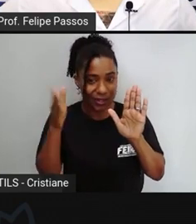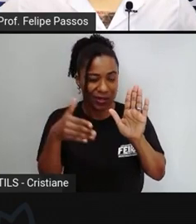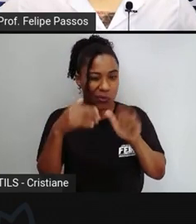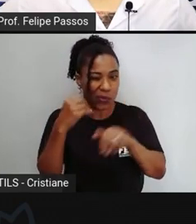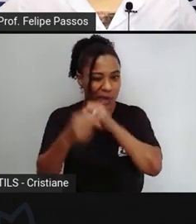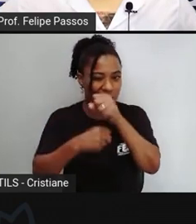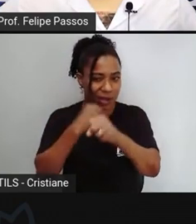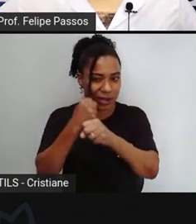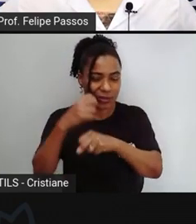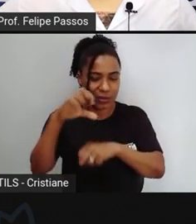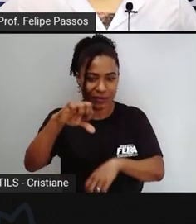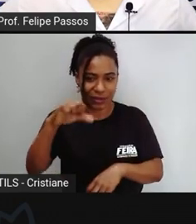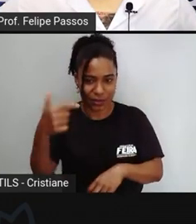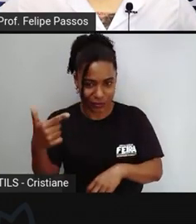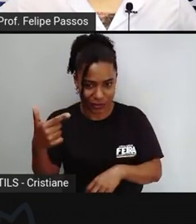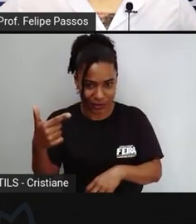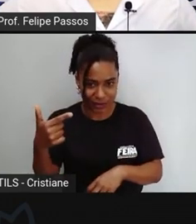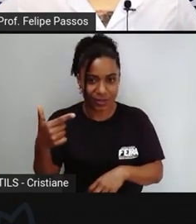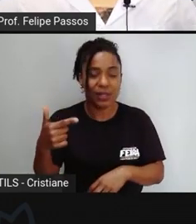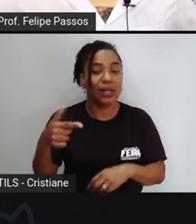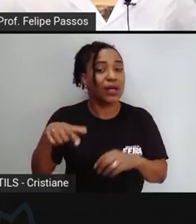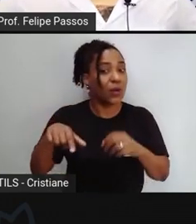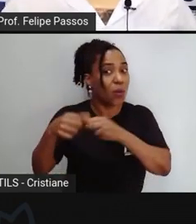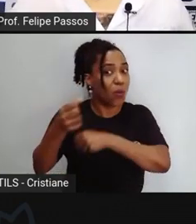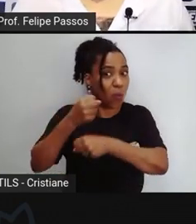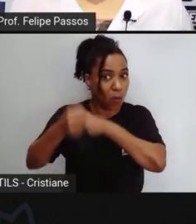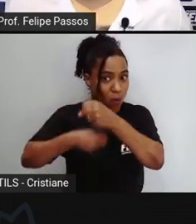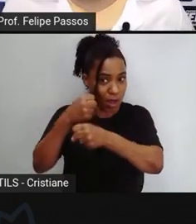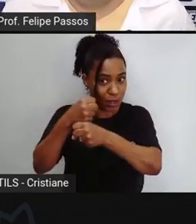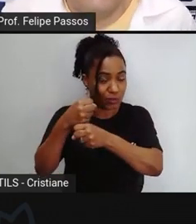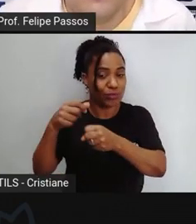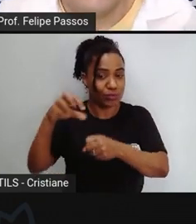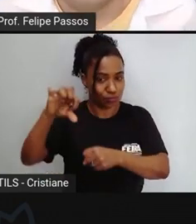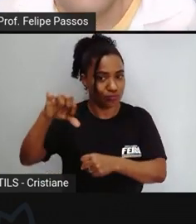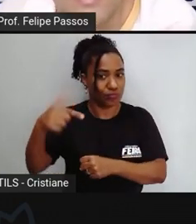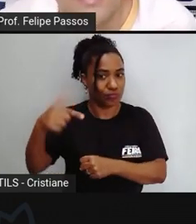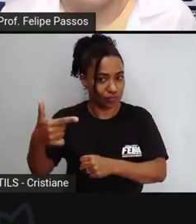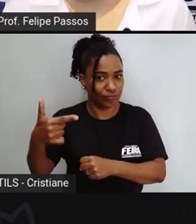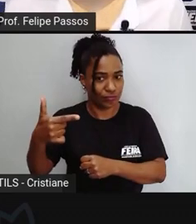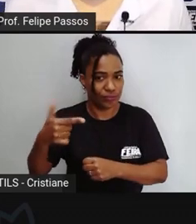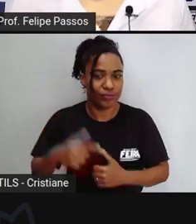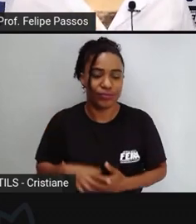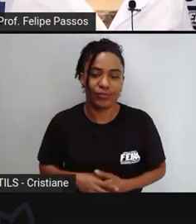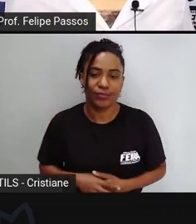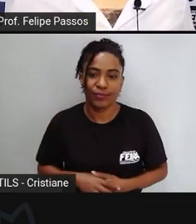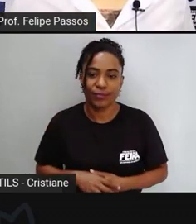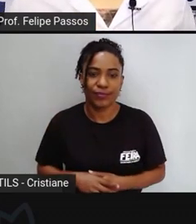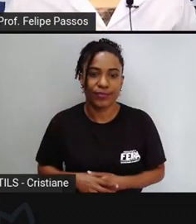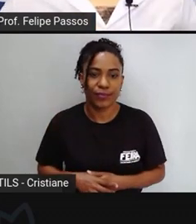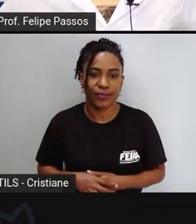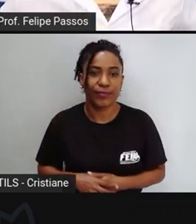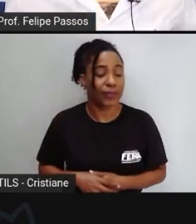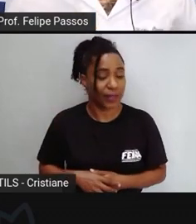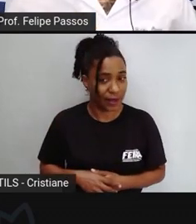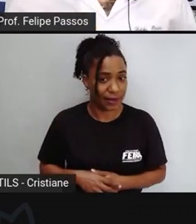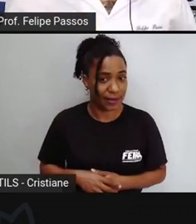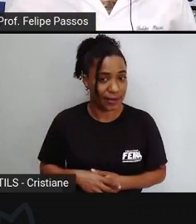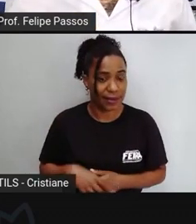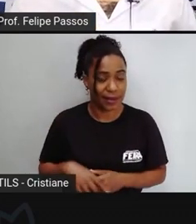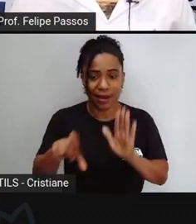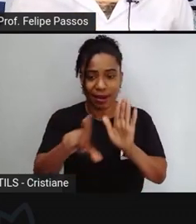eco 92 nós tivemos uma atualização